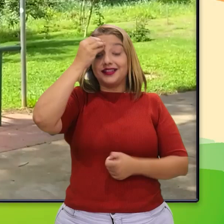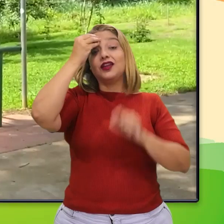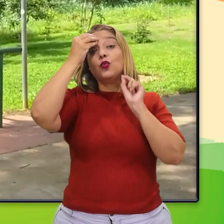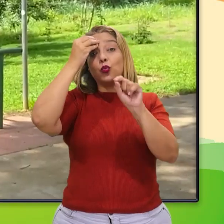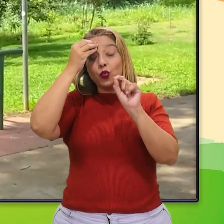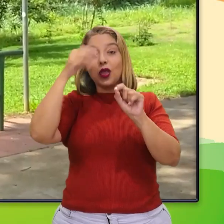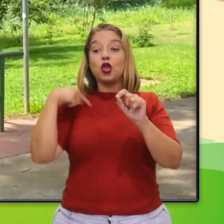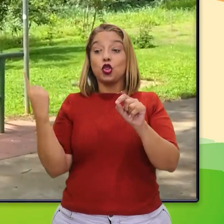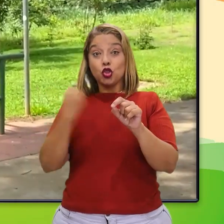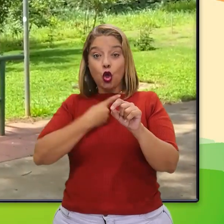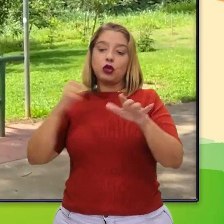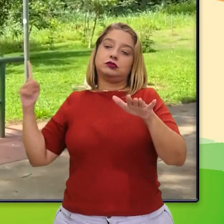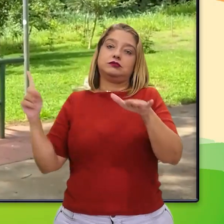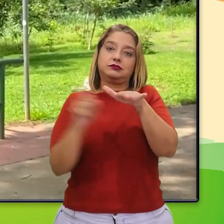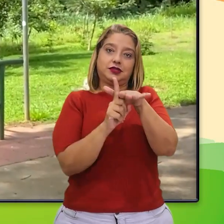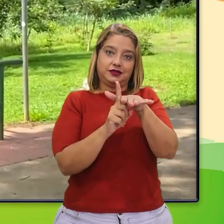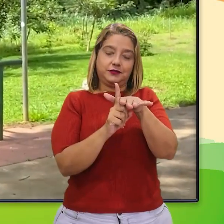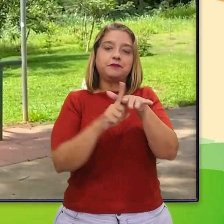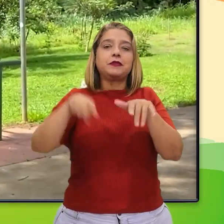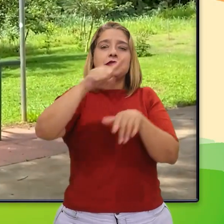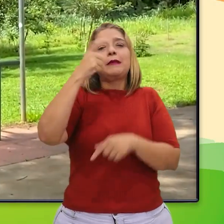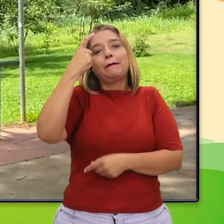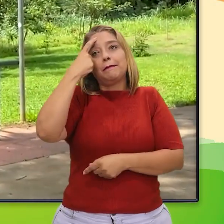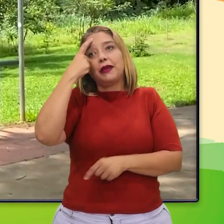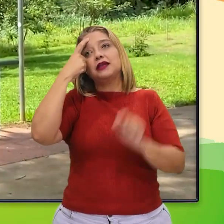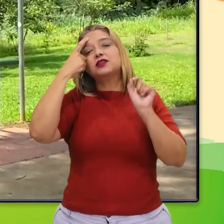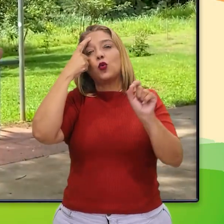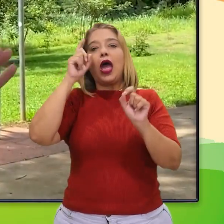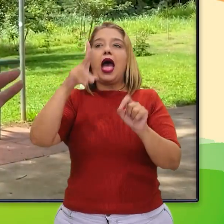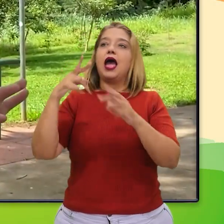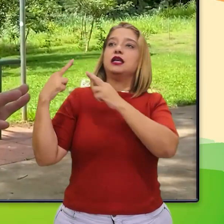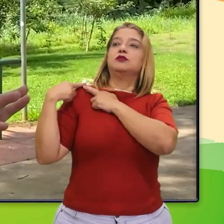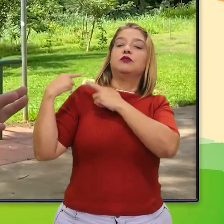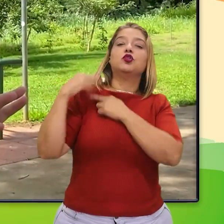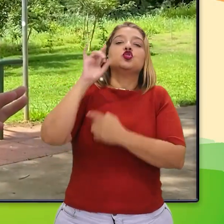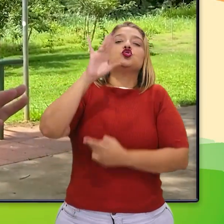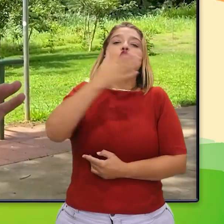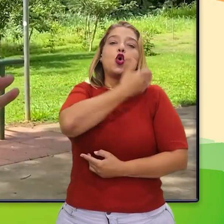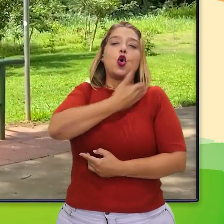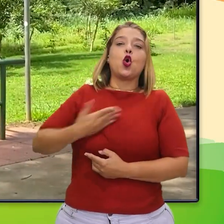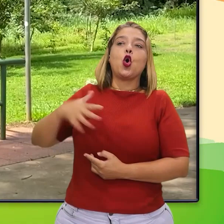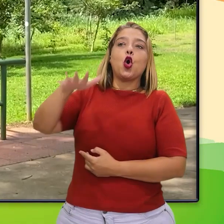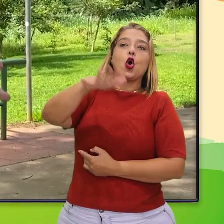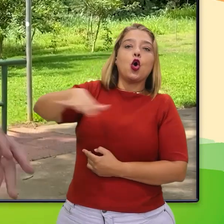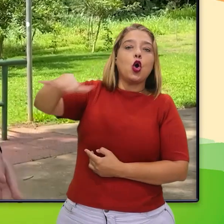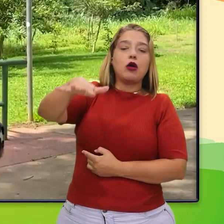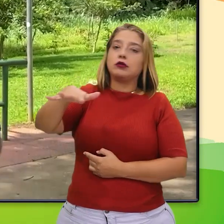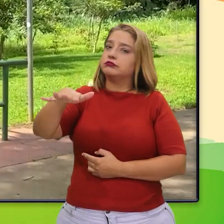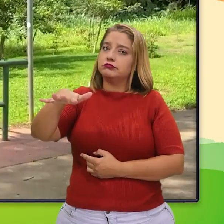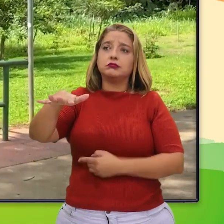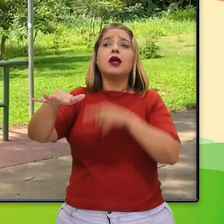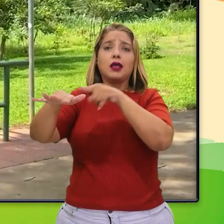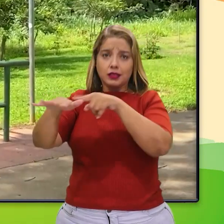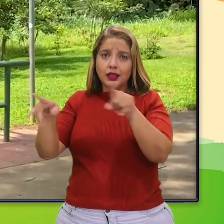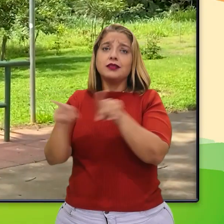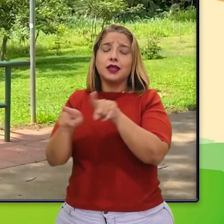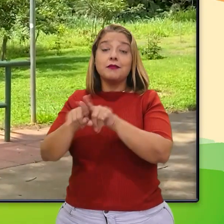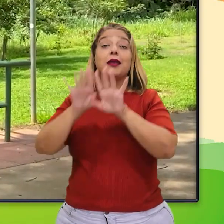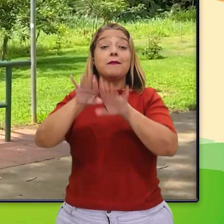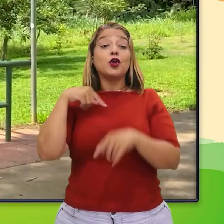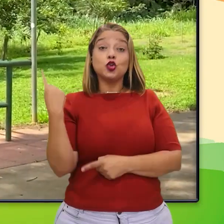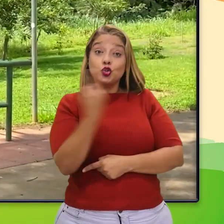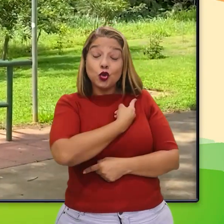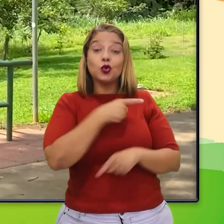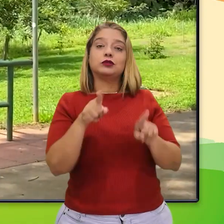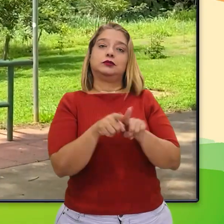uma compreensão equivocada que isso é responsabilidade do poder público. Também, mas é uma responsabilidade